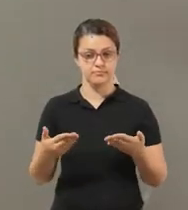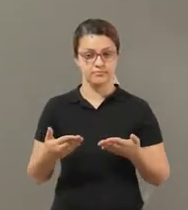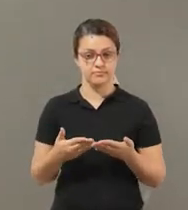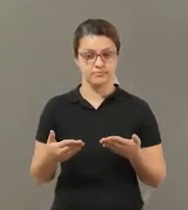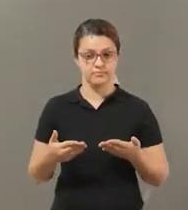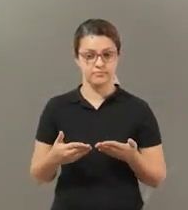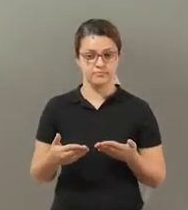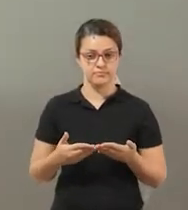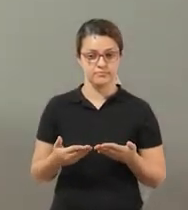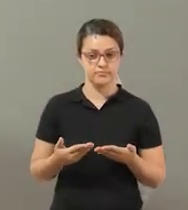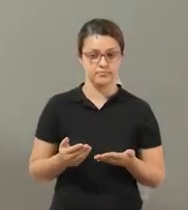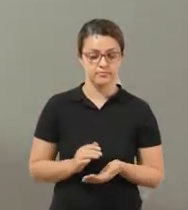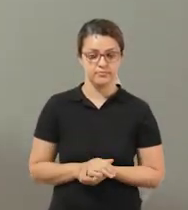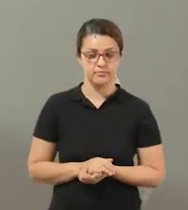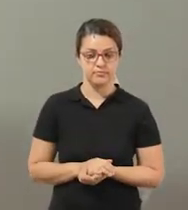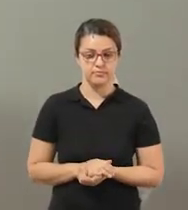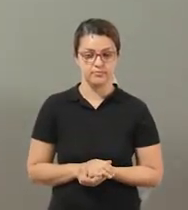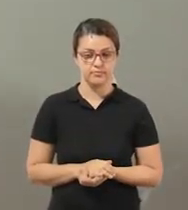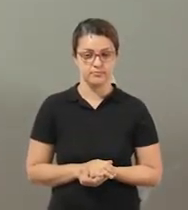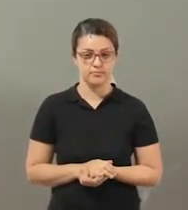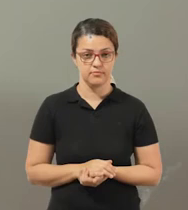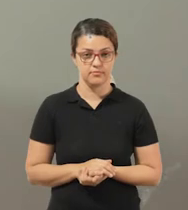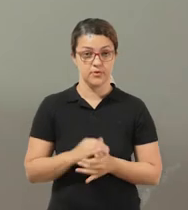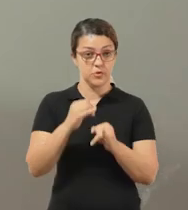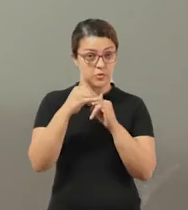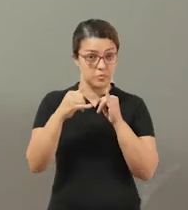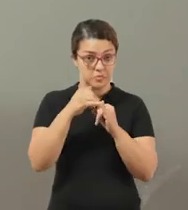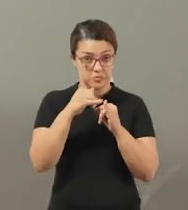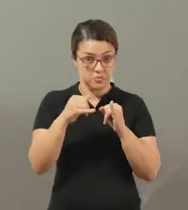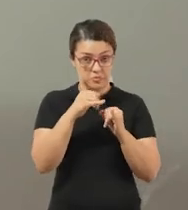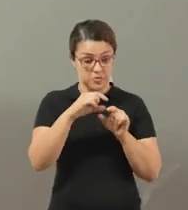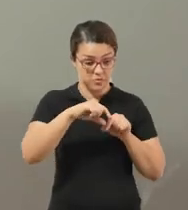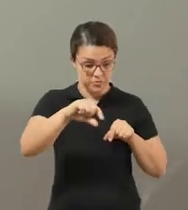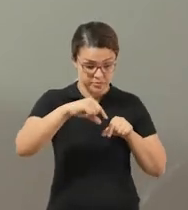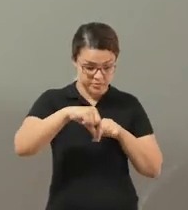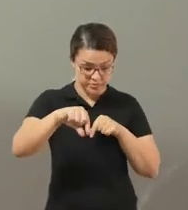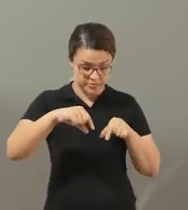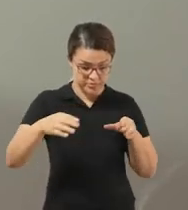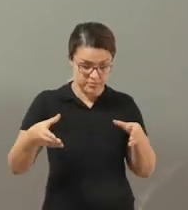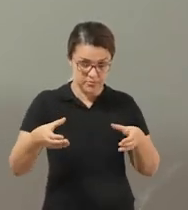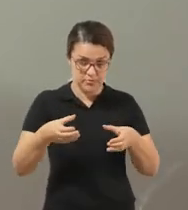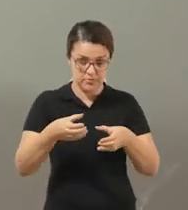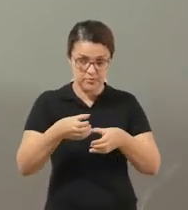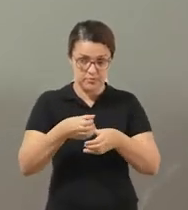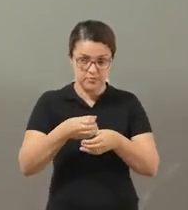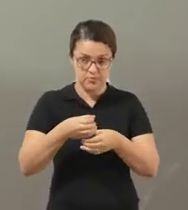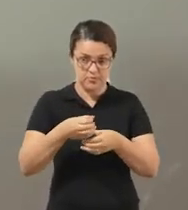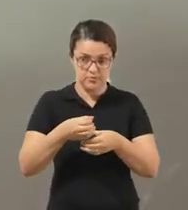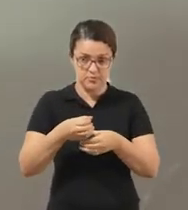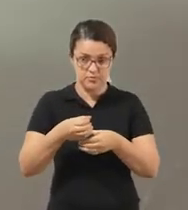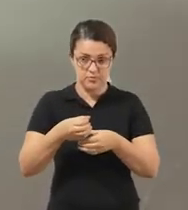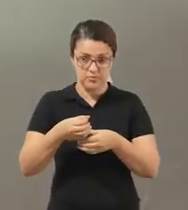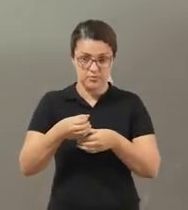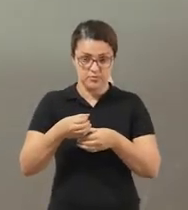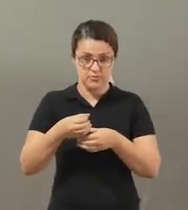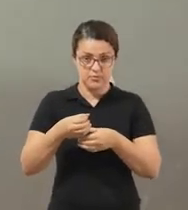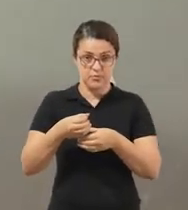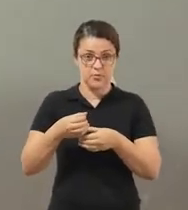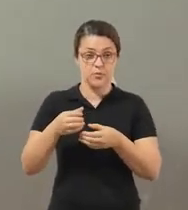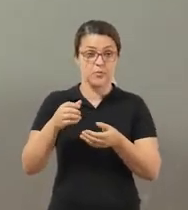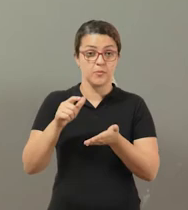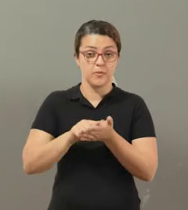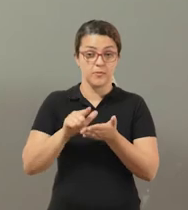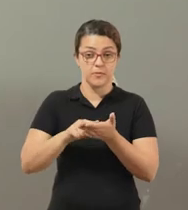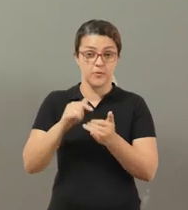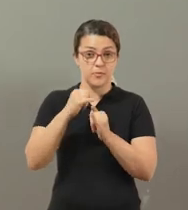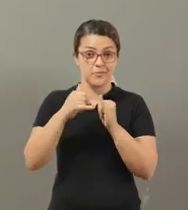Agora Você vai pegar as tirinhas no meio E vai colocar no meio do